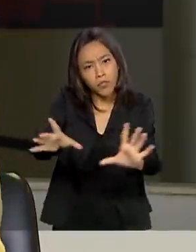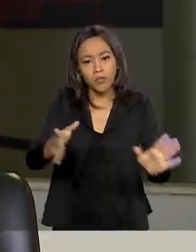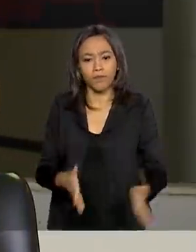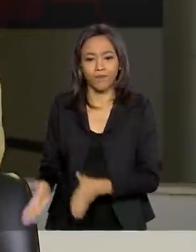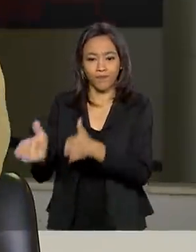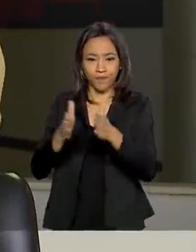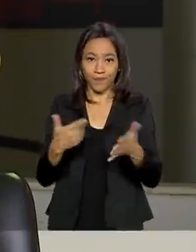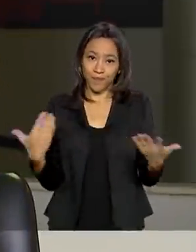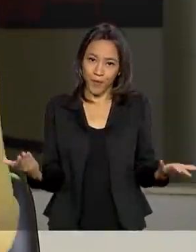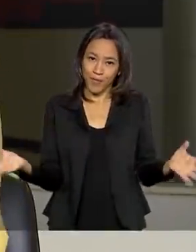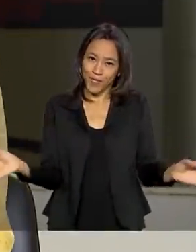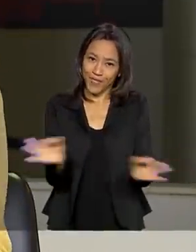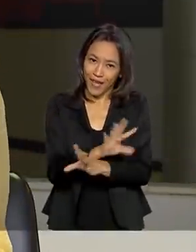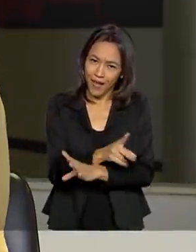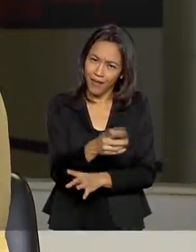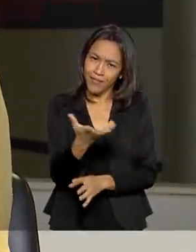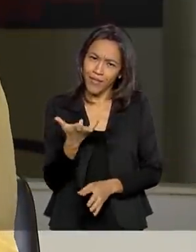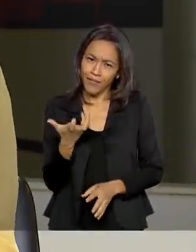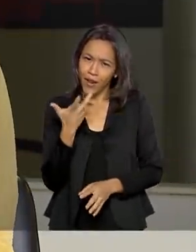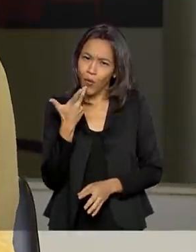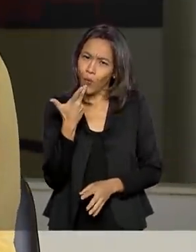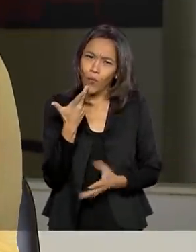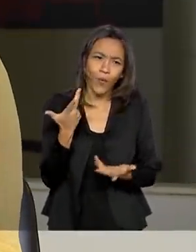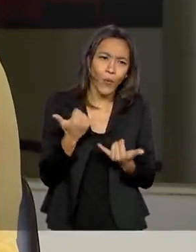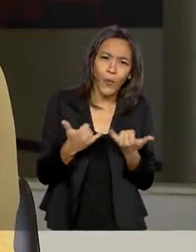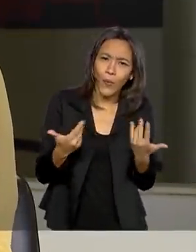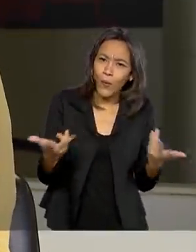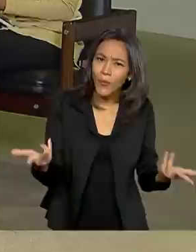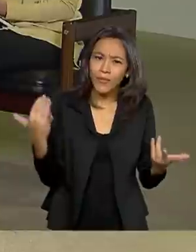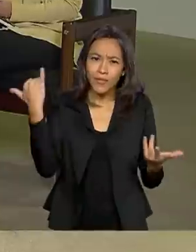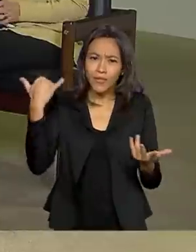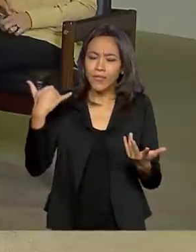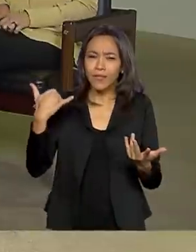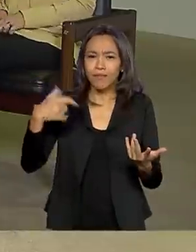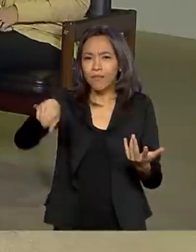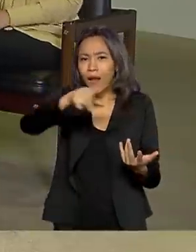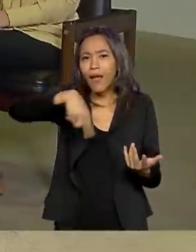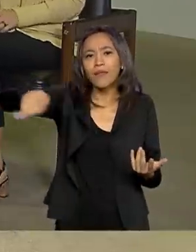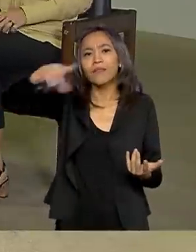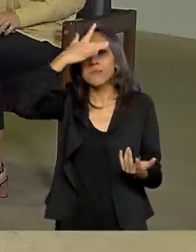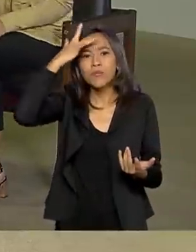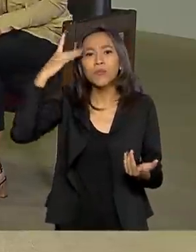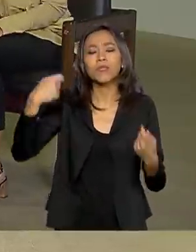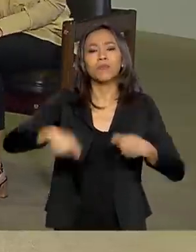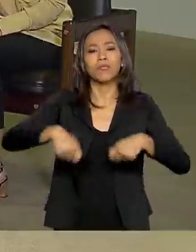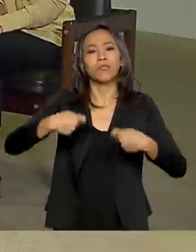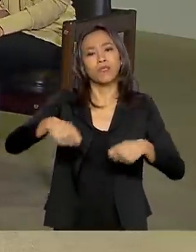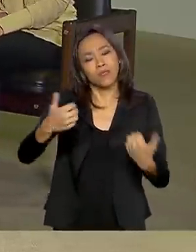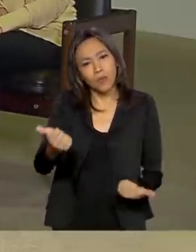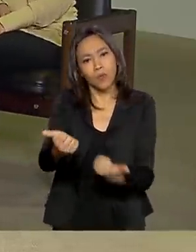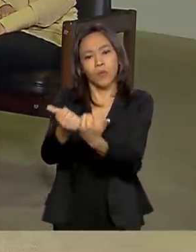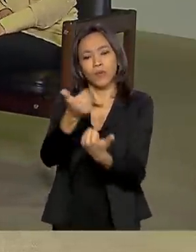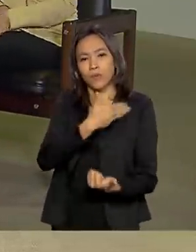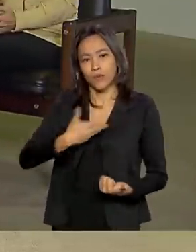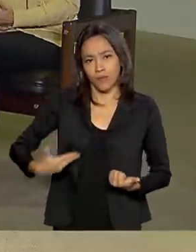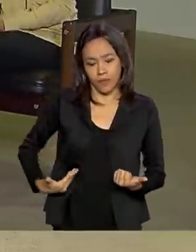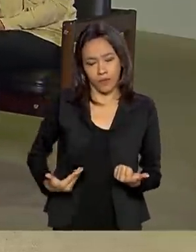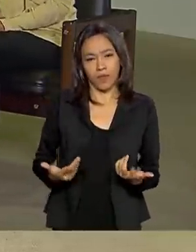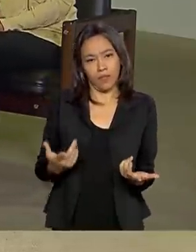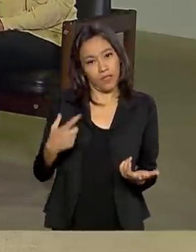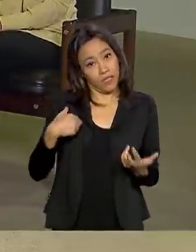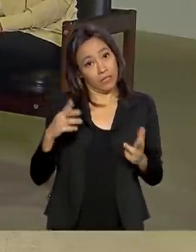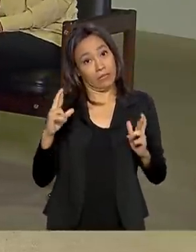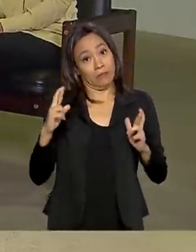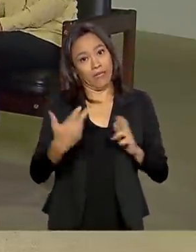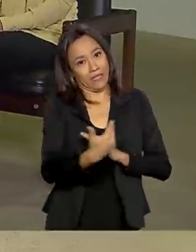para a gente encerrar, o senhor gostaria de deixar algum recado para a população, para essas pessoas que precisam da ajuda do governo e que contam